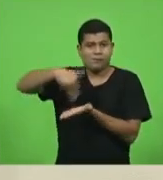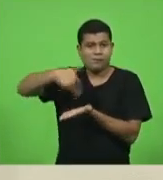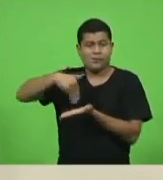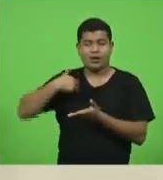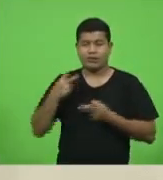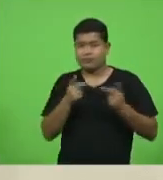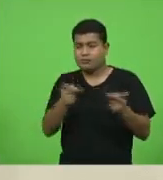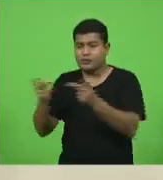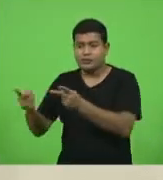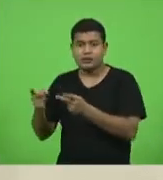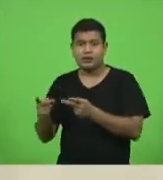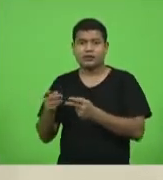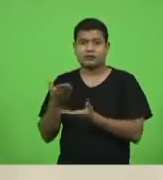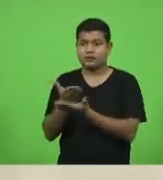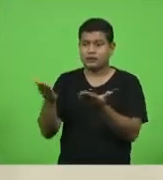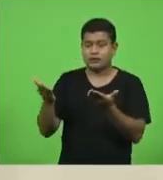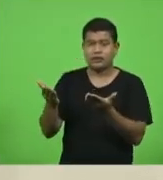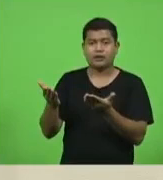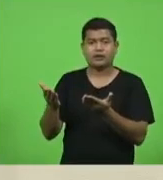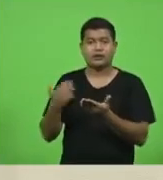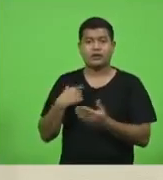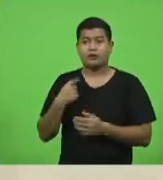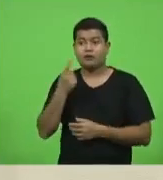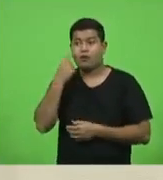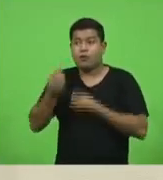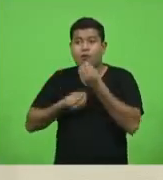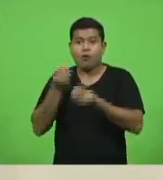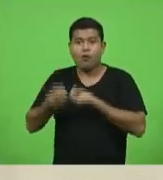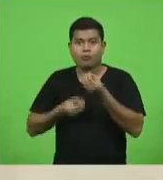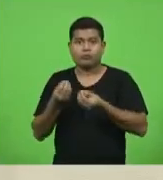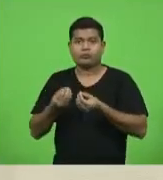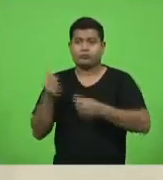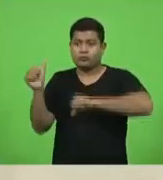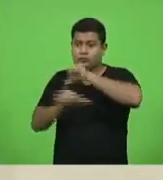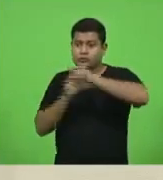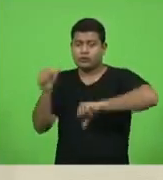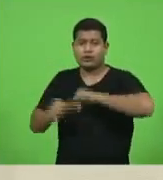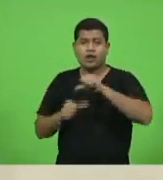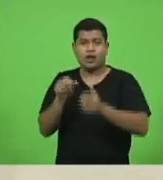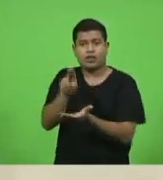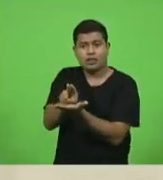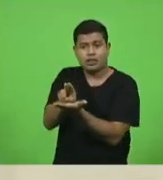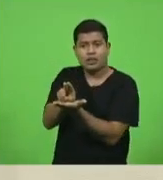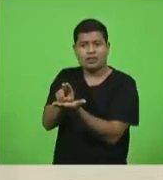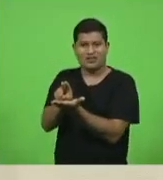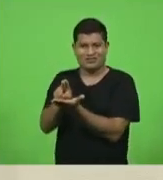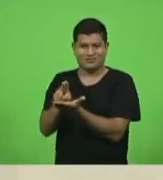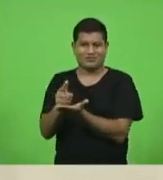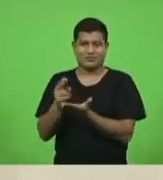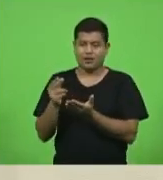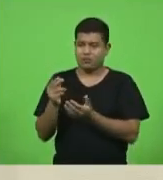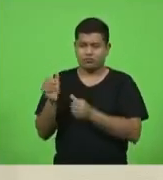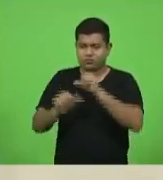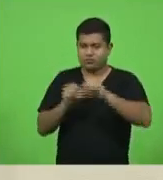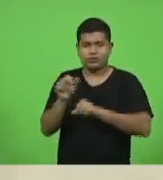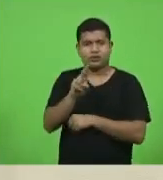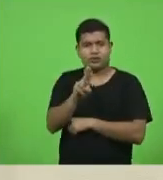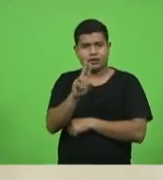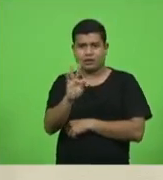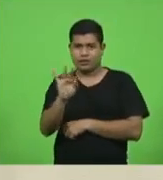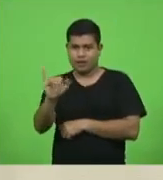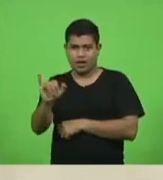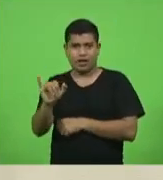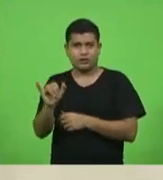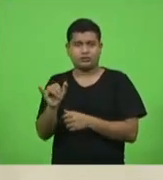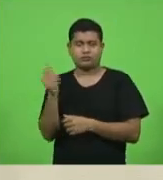possível fazer e como fazer para transformar leitos clínicos em leitos de UTI. Tem